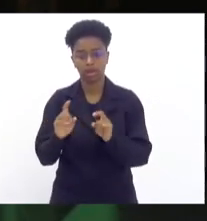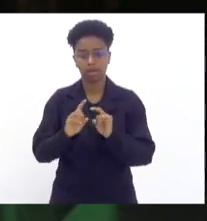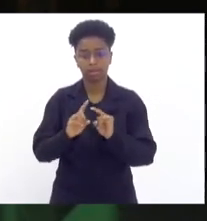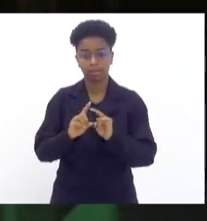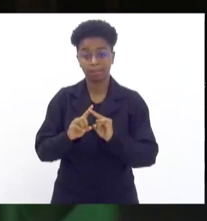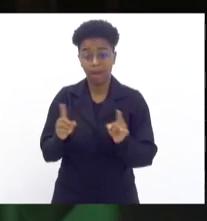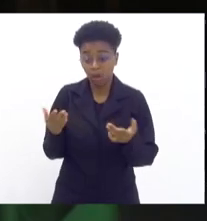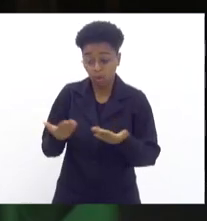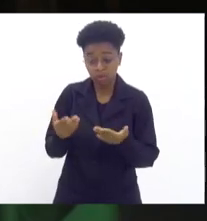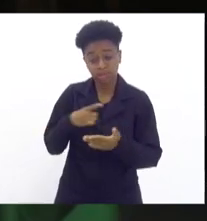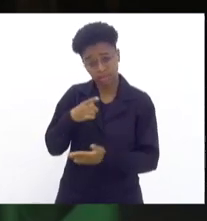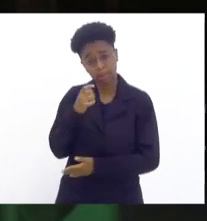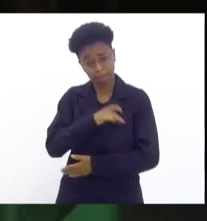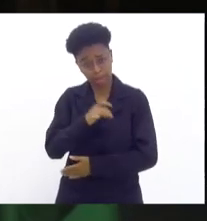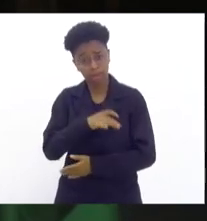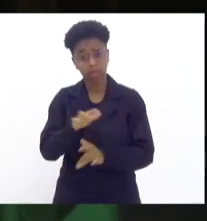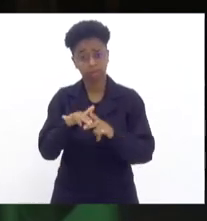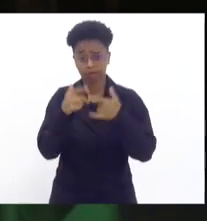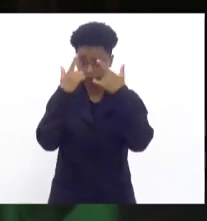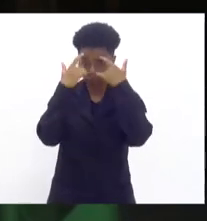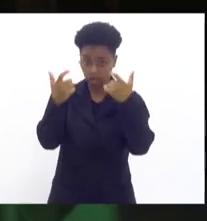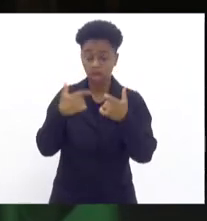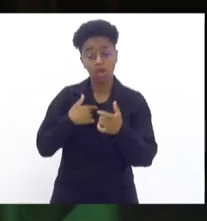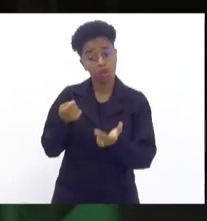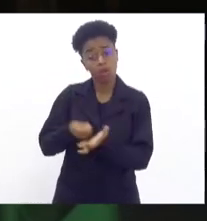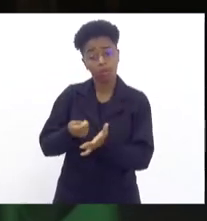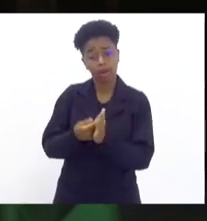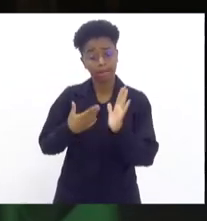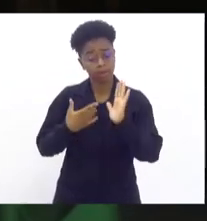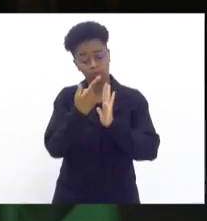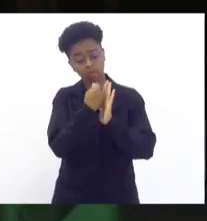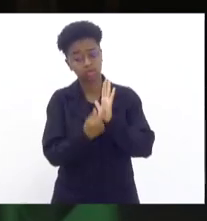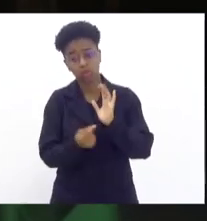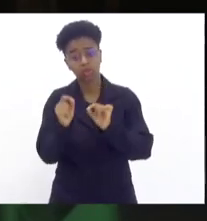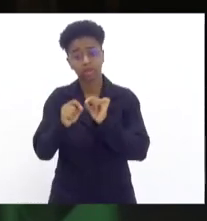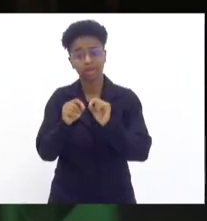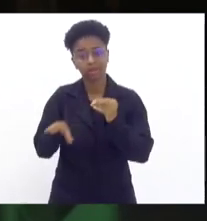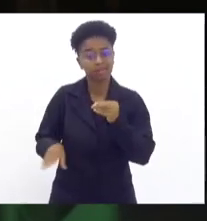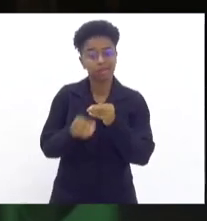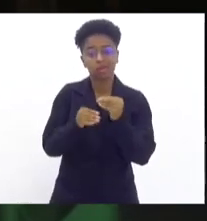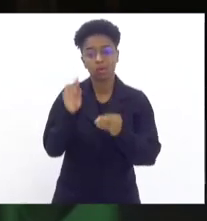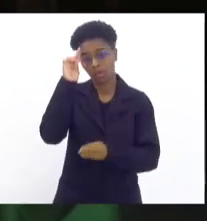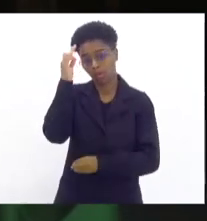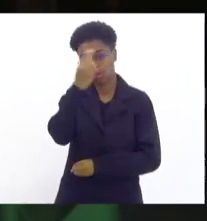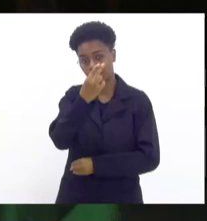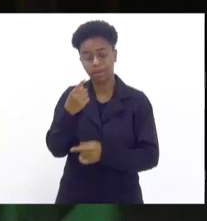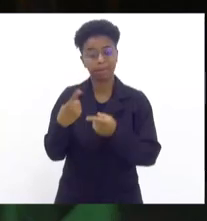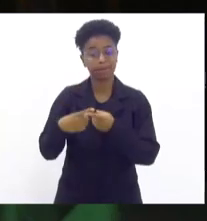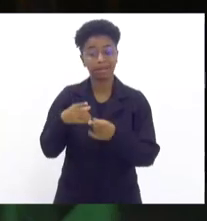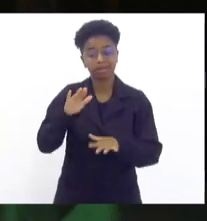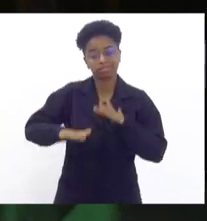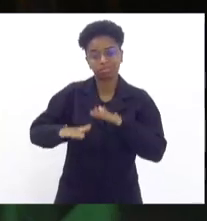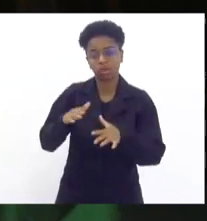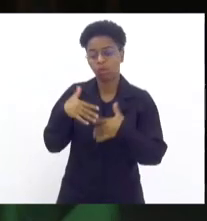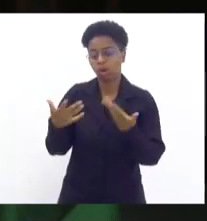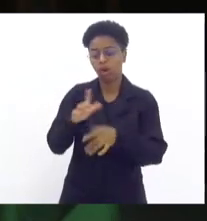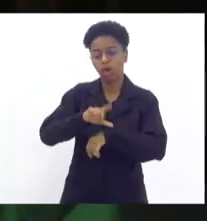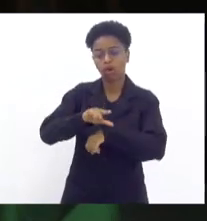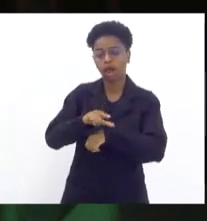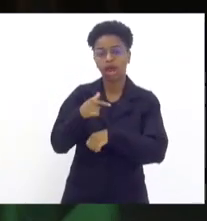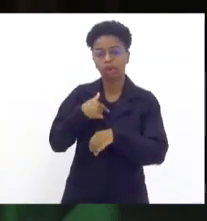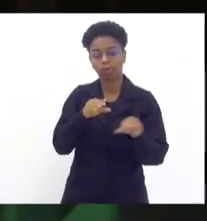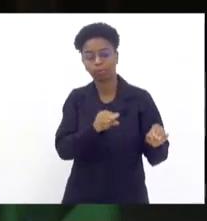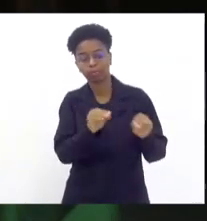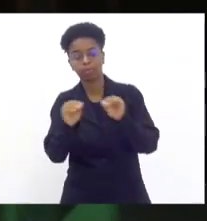agora eu tenho, eu sou obrigada a colocar no meu orçamento de serviço o preço do Uber, porque, dependendo da hora que eu vou sair de onde estou